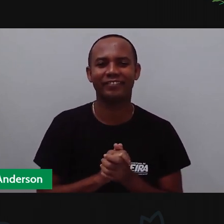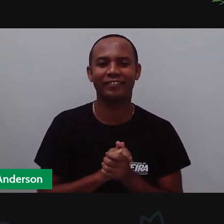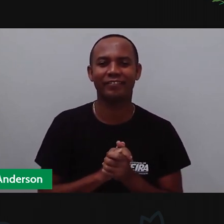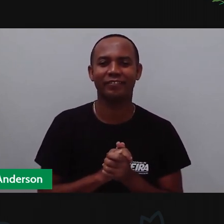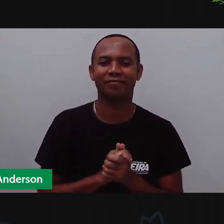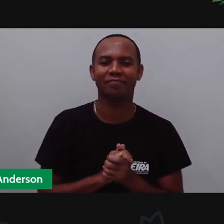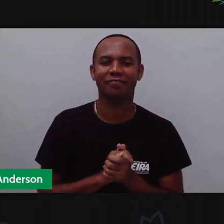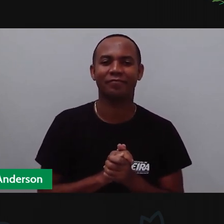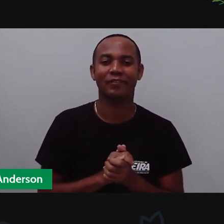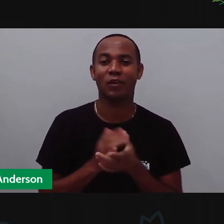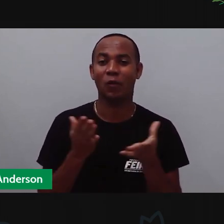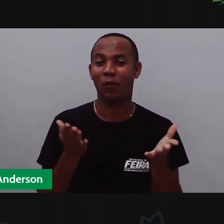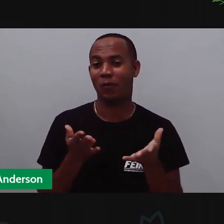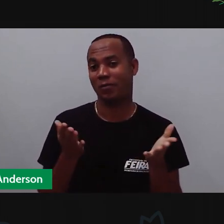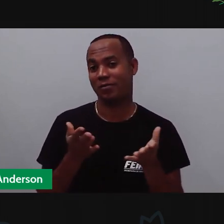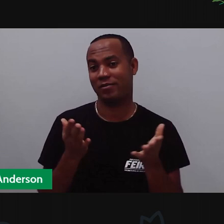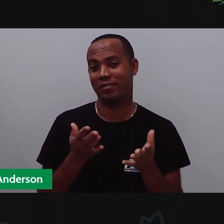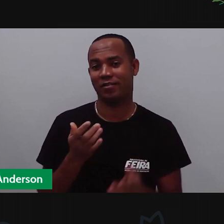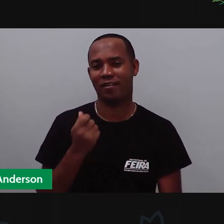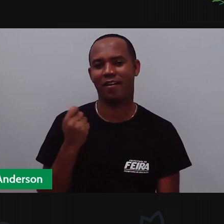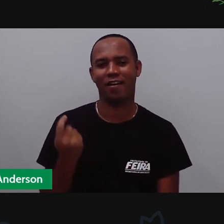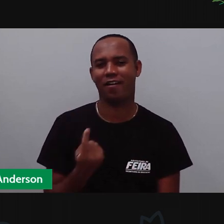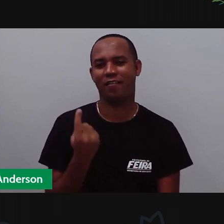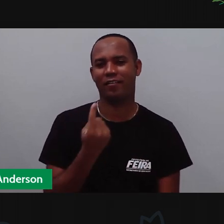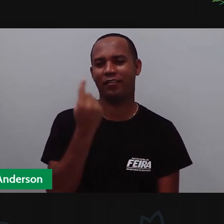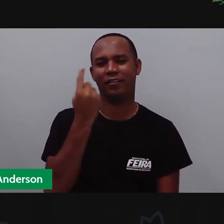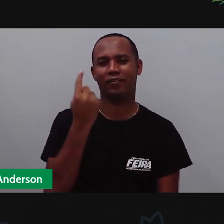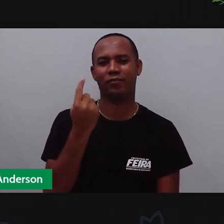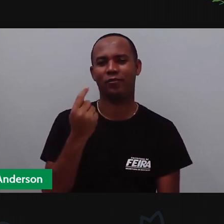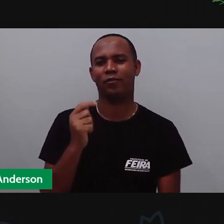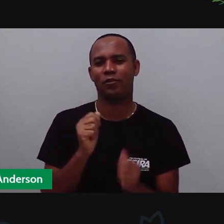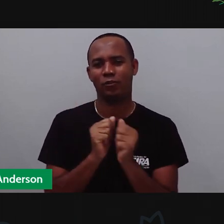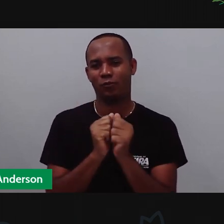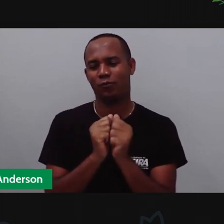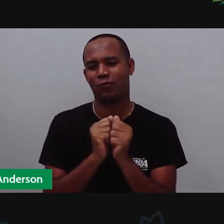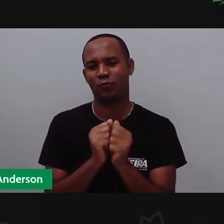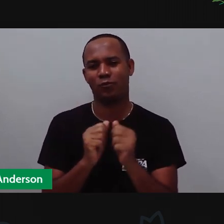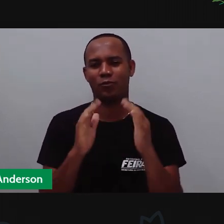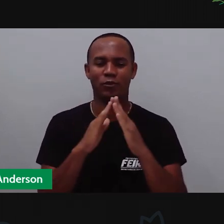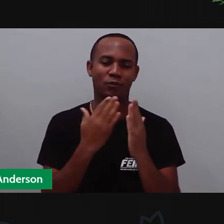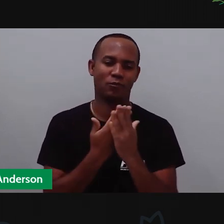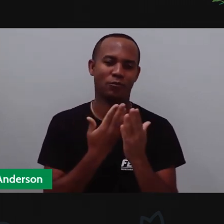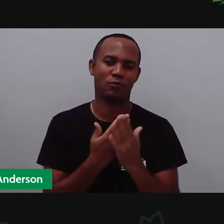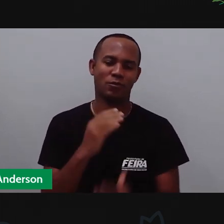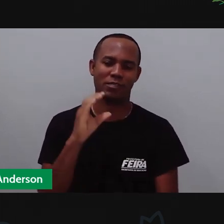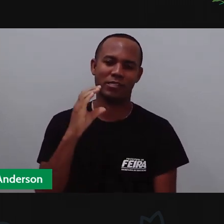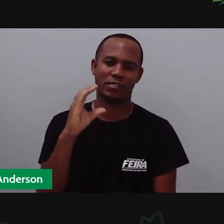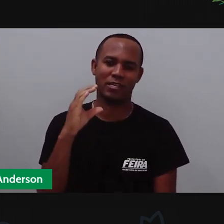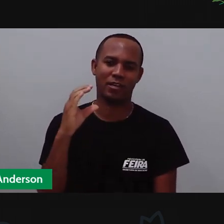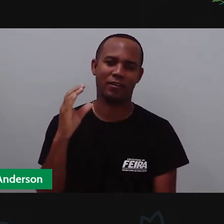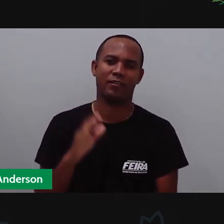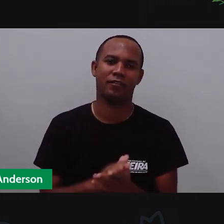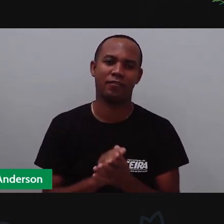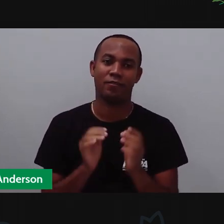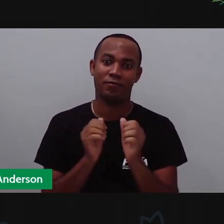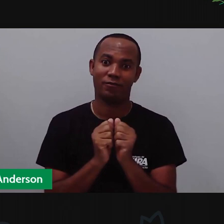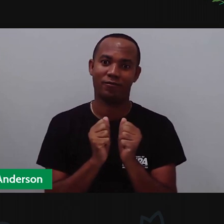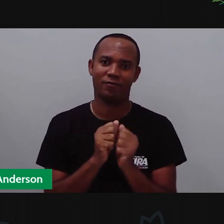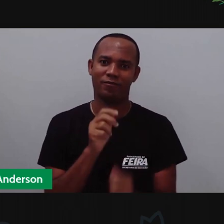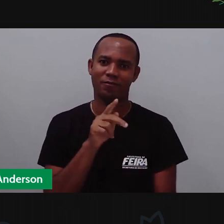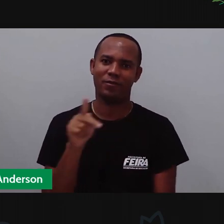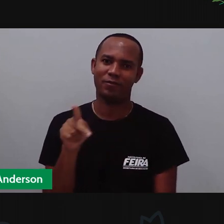Vamos lá! Hoje, Anderson, né? Na nossa aula aí de Ciências Humanas, Anderson e Pró-Maria!